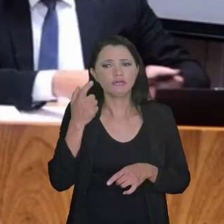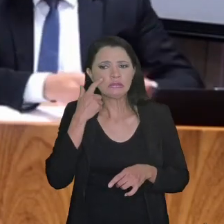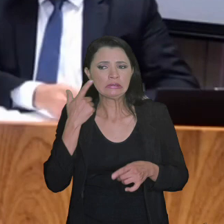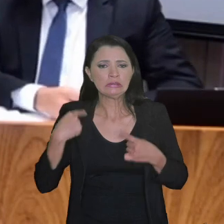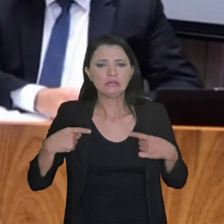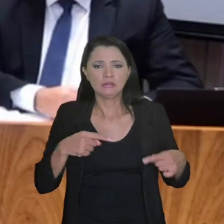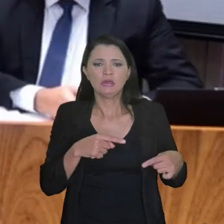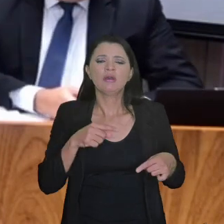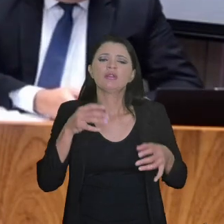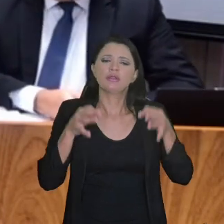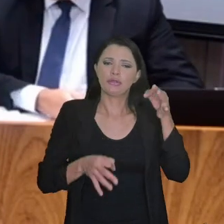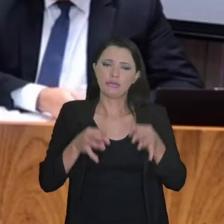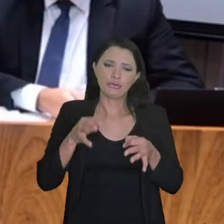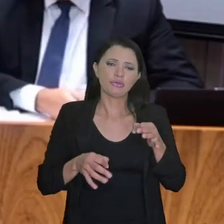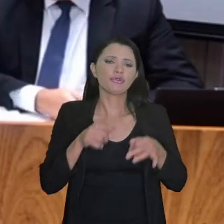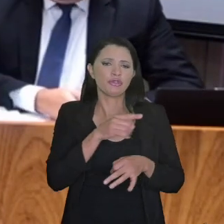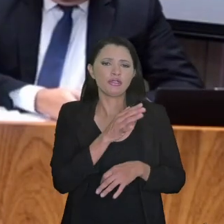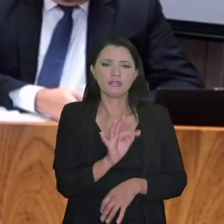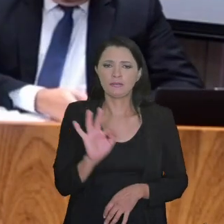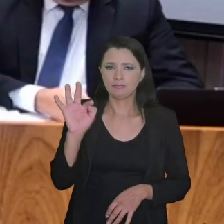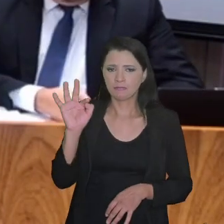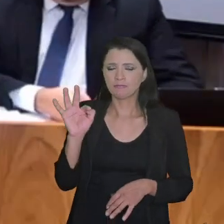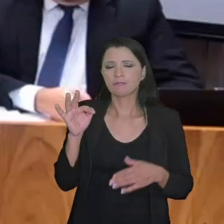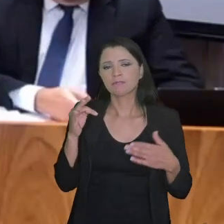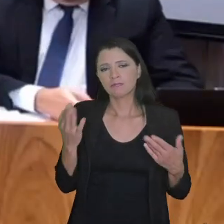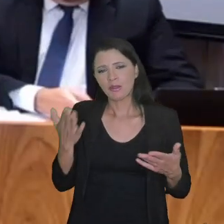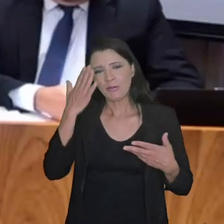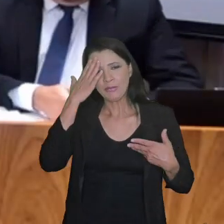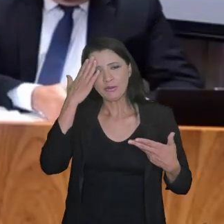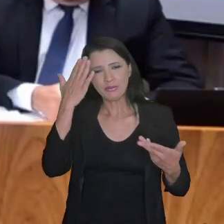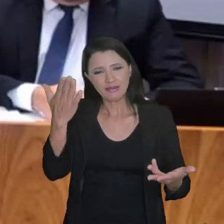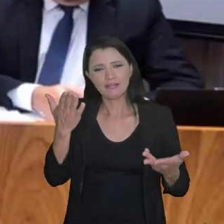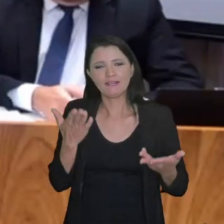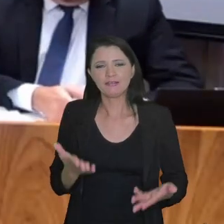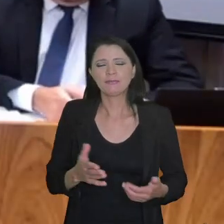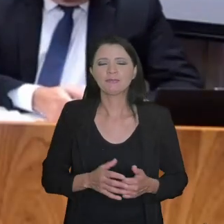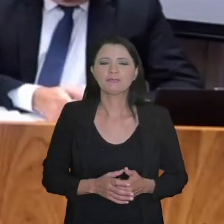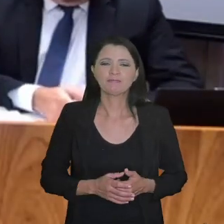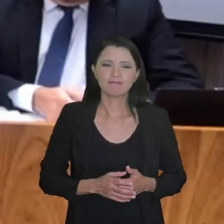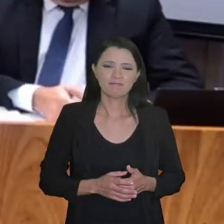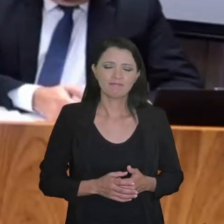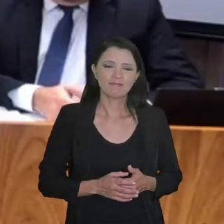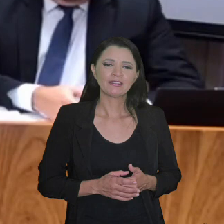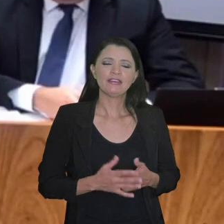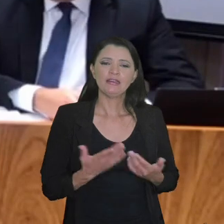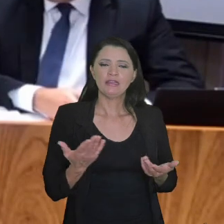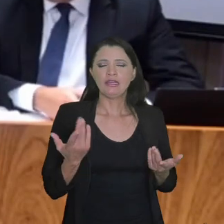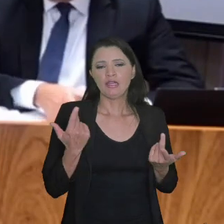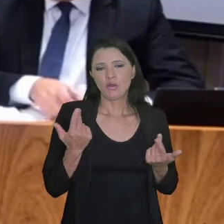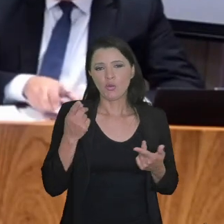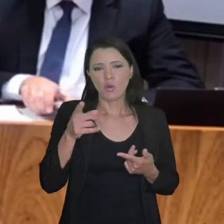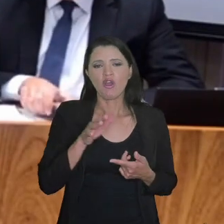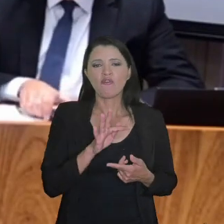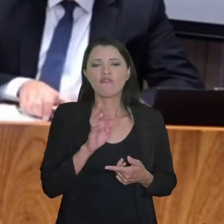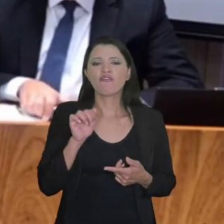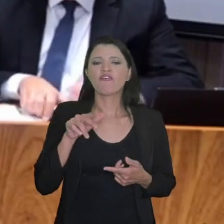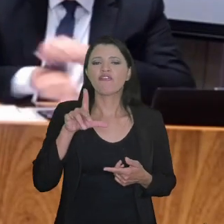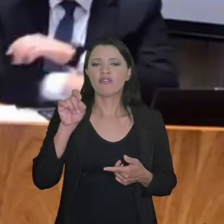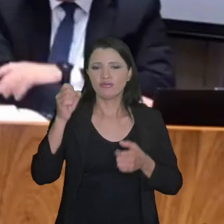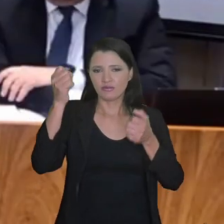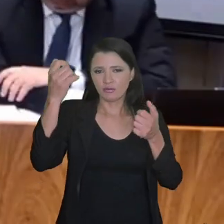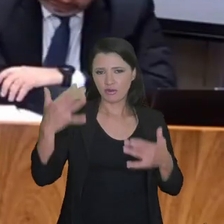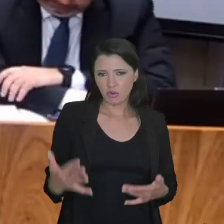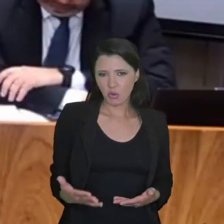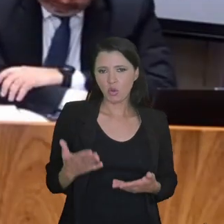e muito mais cedo do que a gente imagina, não é, Paulo? Na Justiça Federal. Então, muito obrigado, torcendo, e aí,